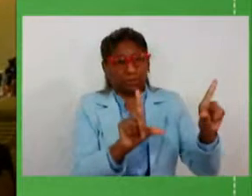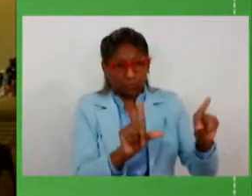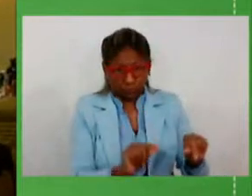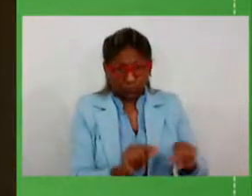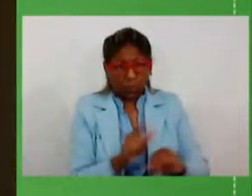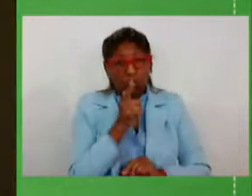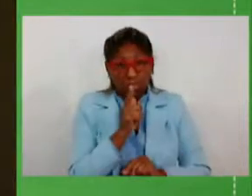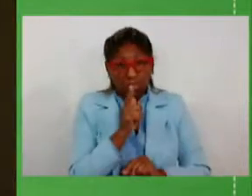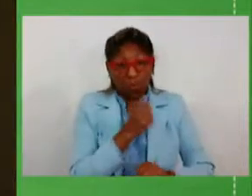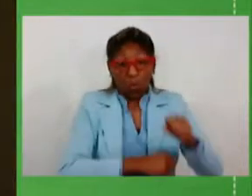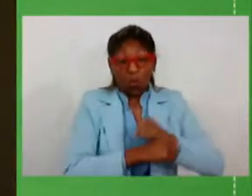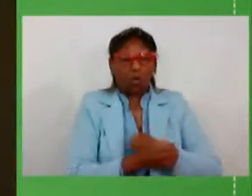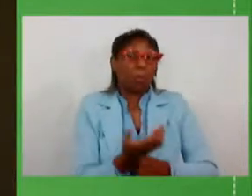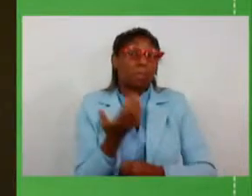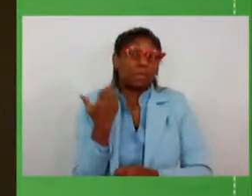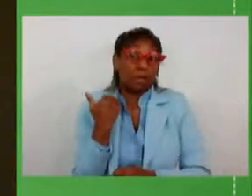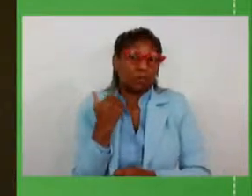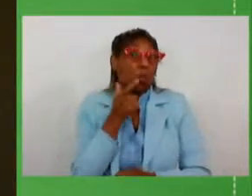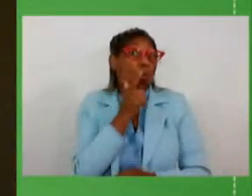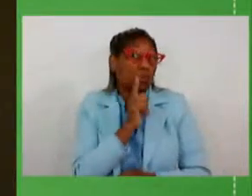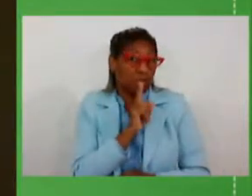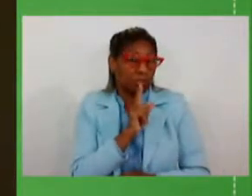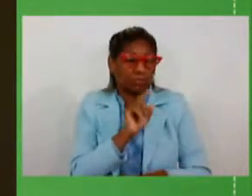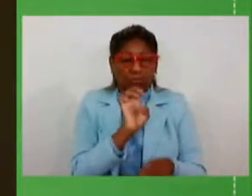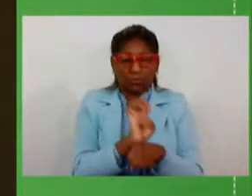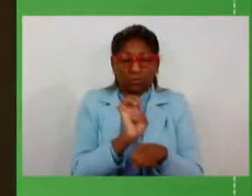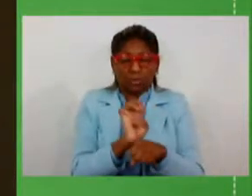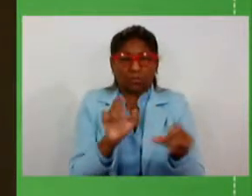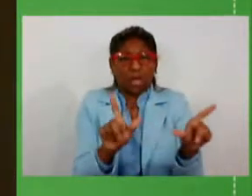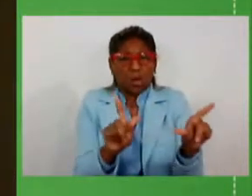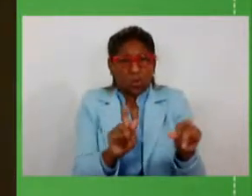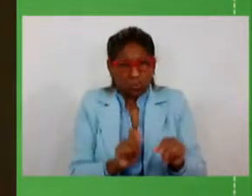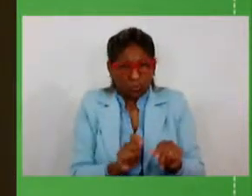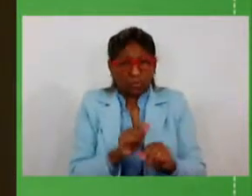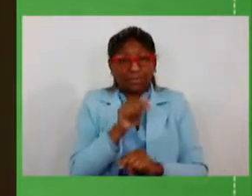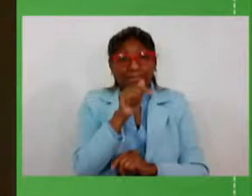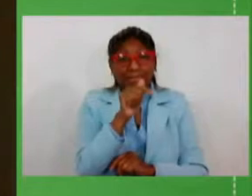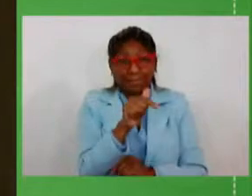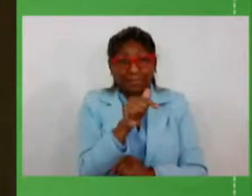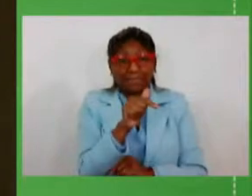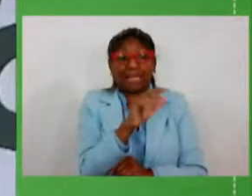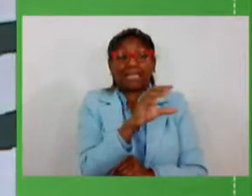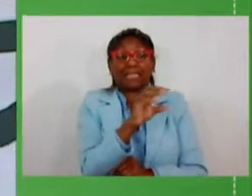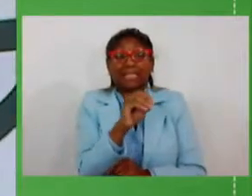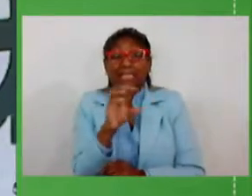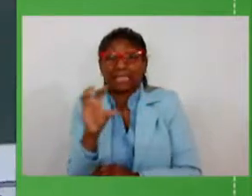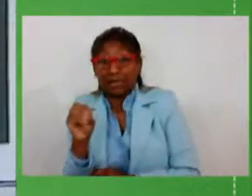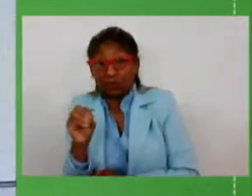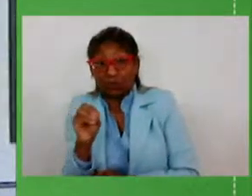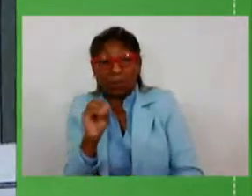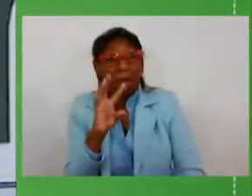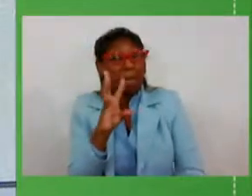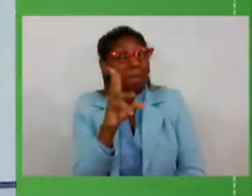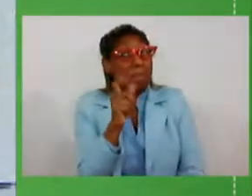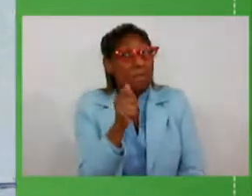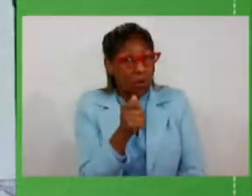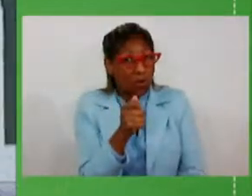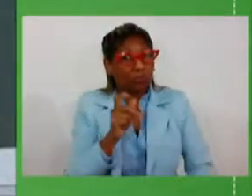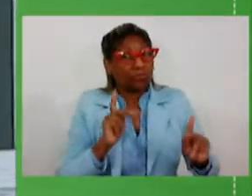no ano passado, por exemplo, o Estado conseguiu economizar 700 milhões de reais na despesa com o pessoal.